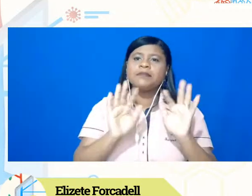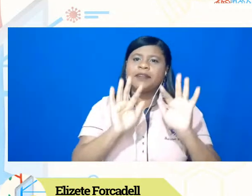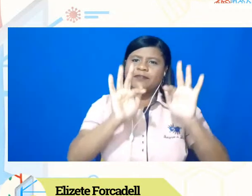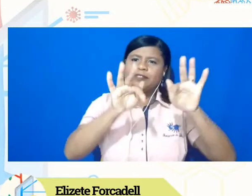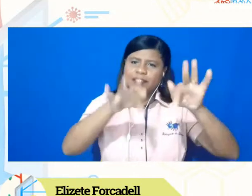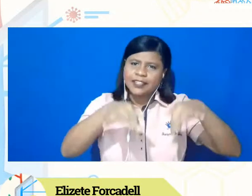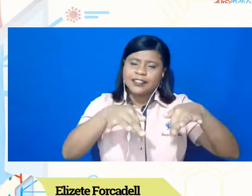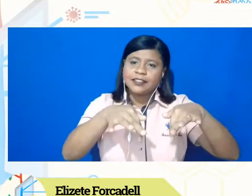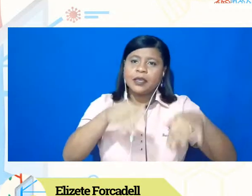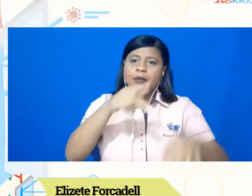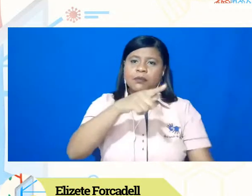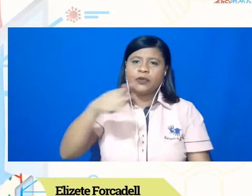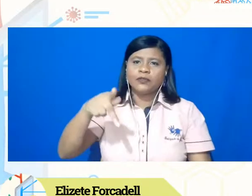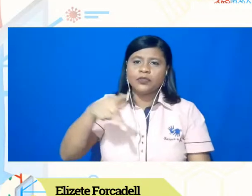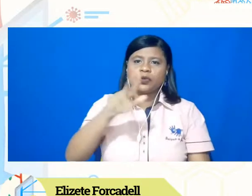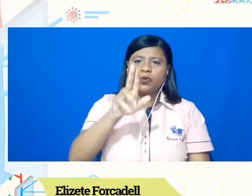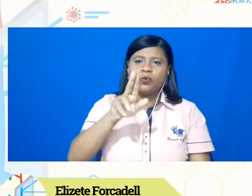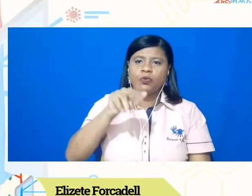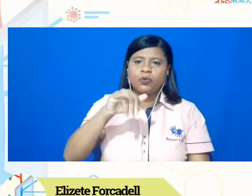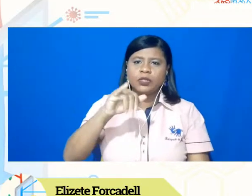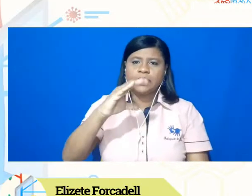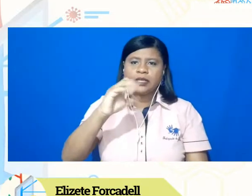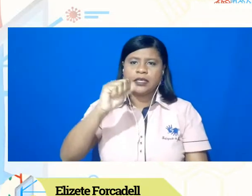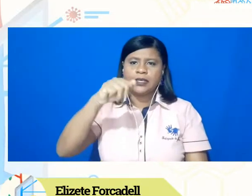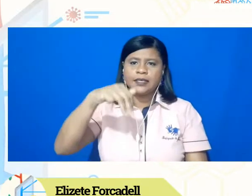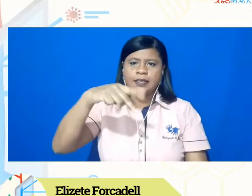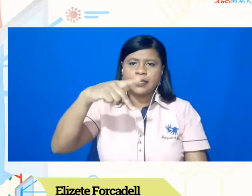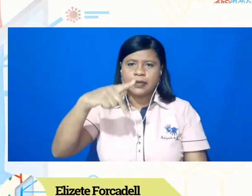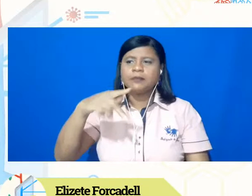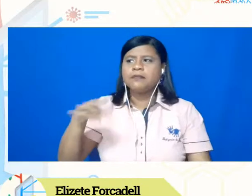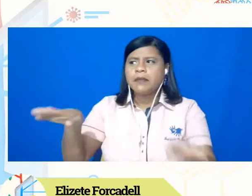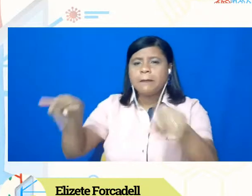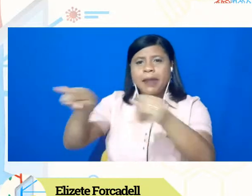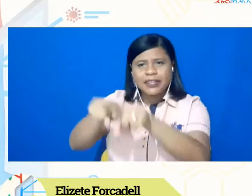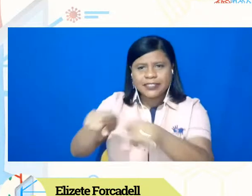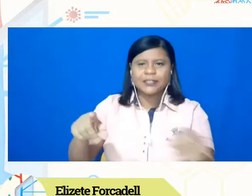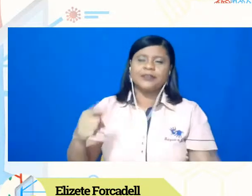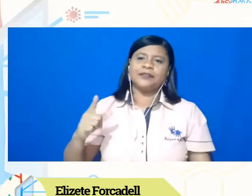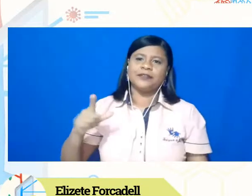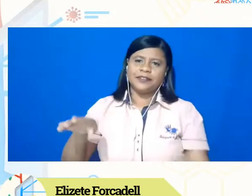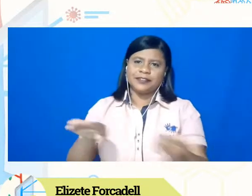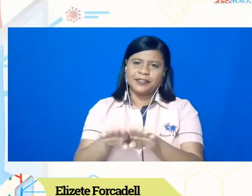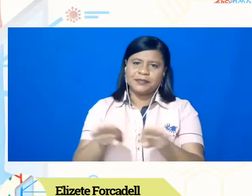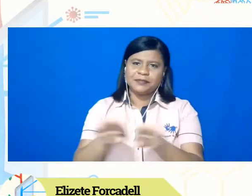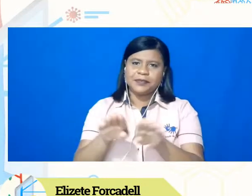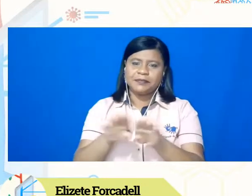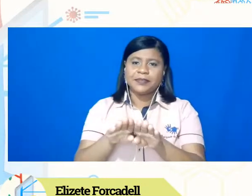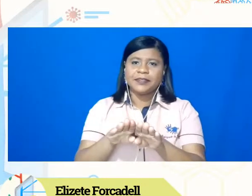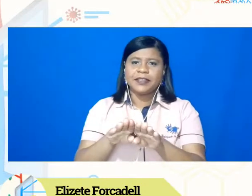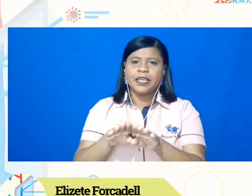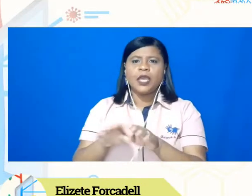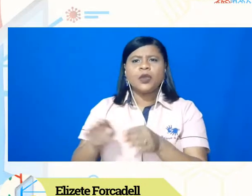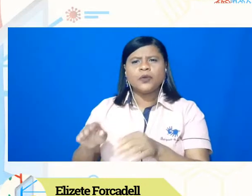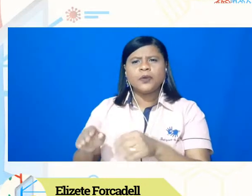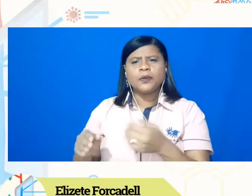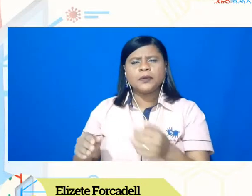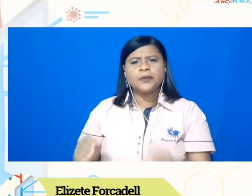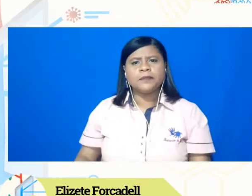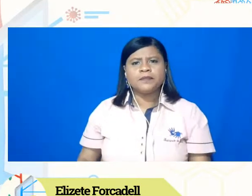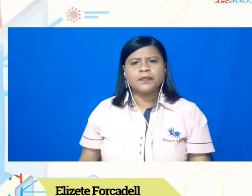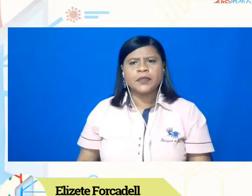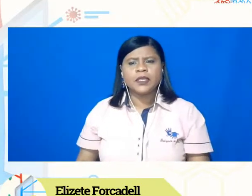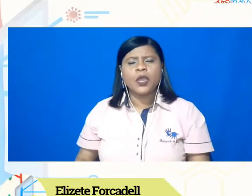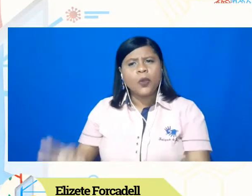Unicamp, de um programa também nosso parceiro, né, na verdade, esses programas, o PPGTE, da